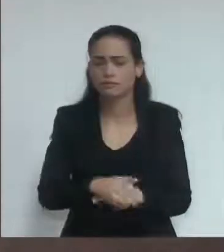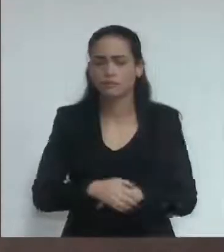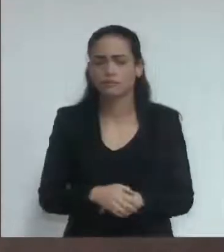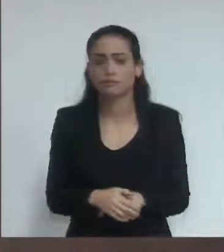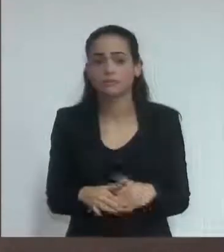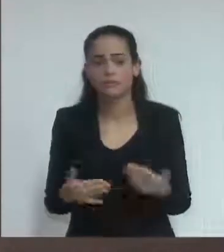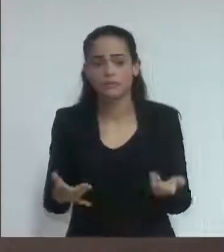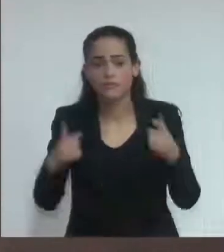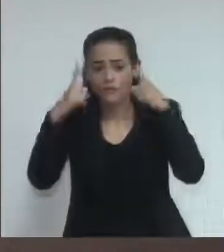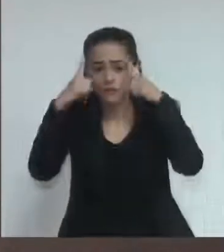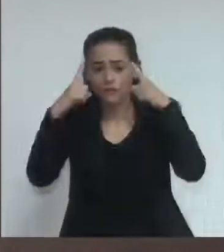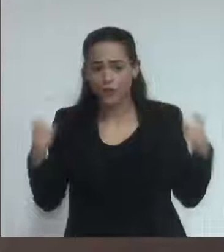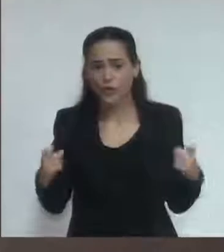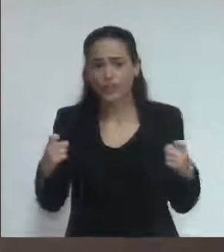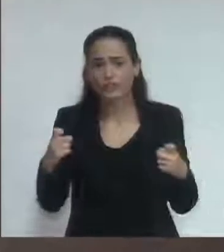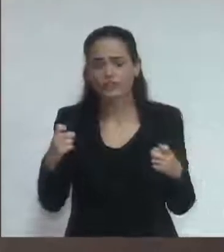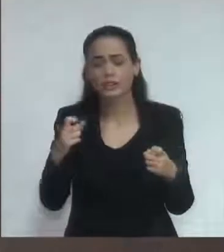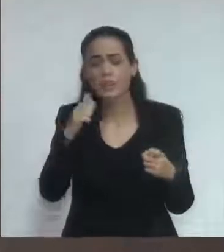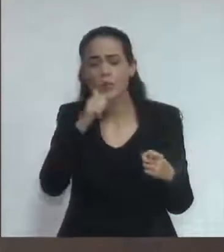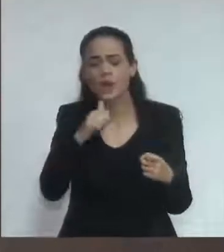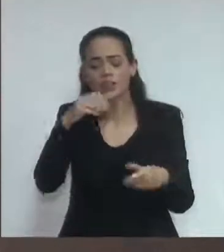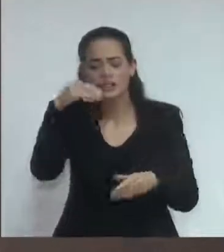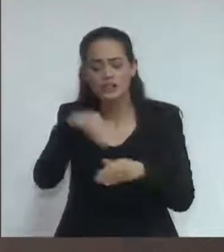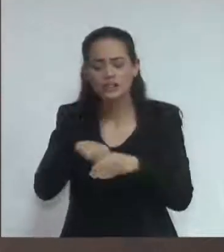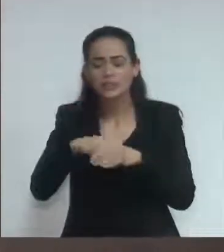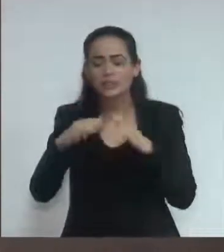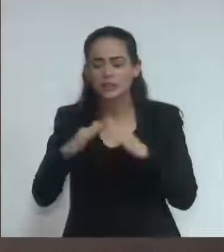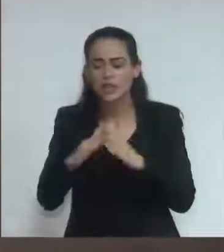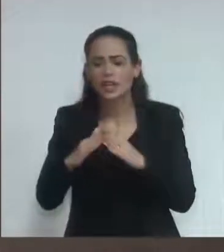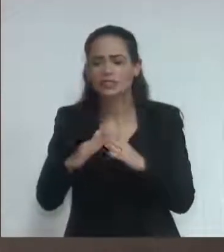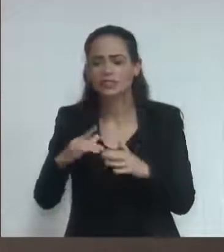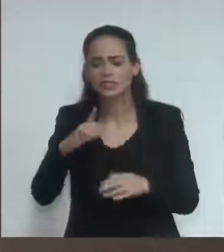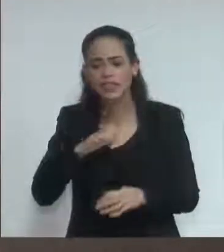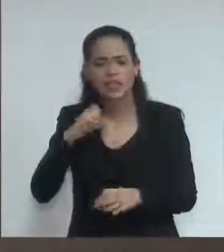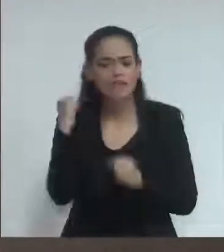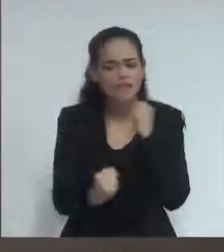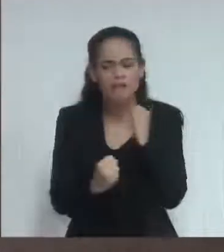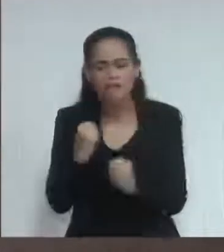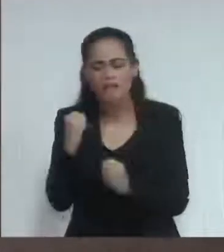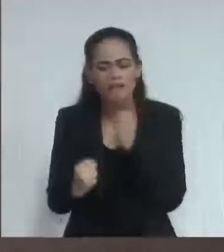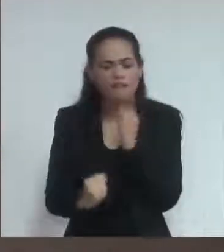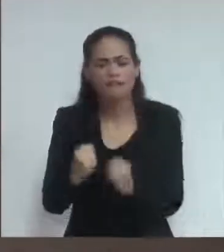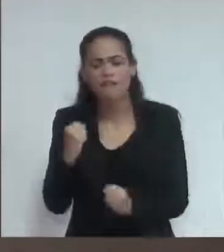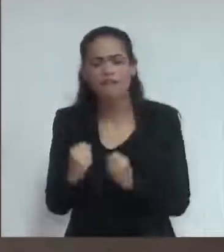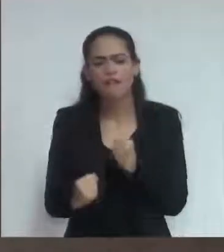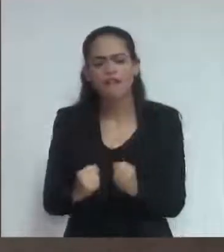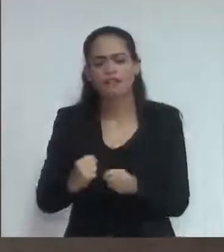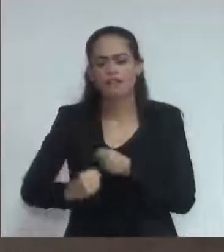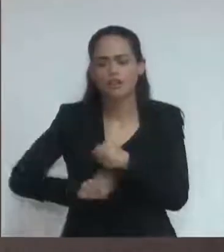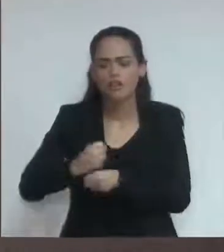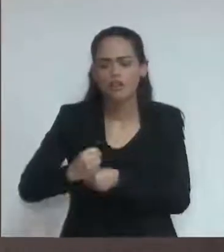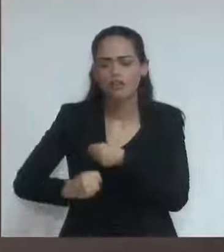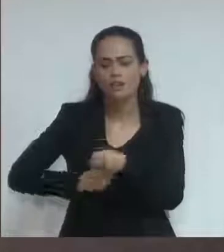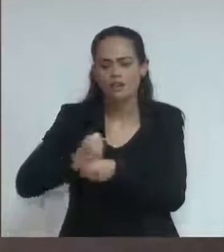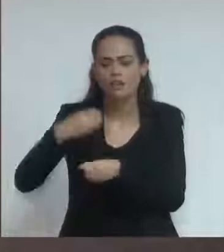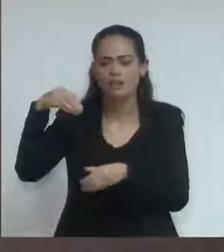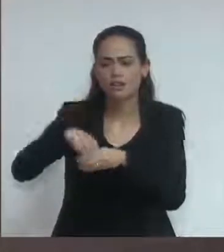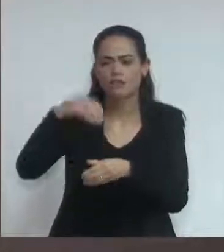sabemos que muitas mulheres são assassinadas milhares e milhares todos os anos no nosso país